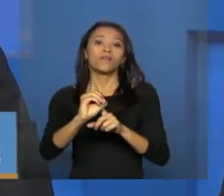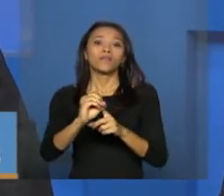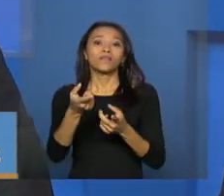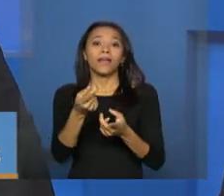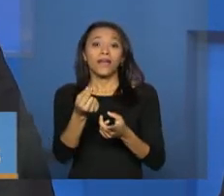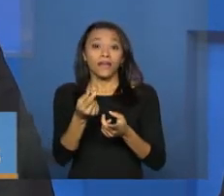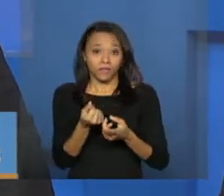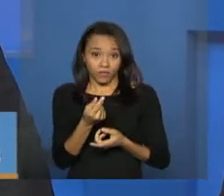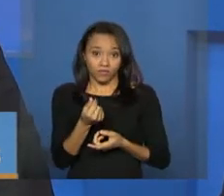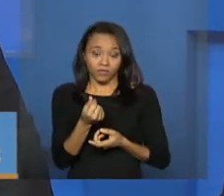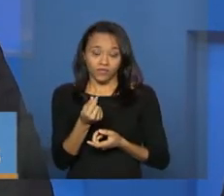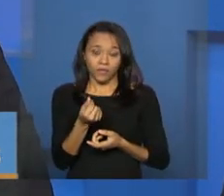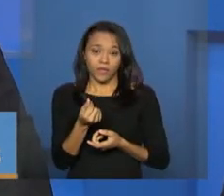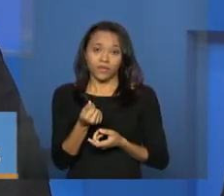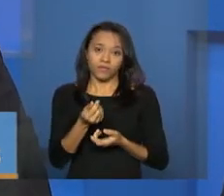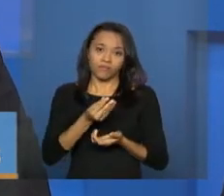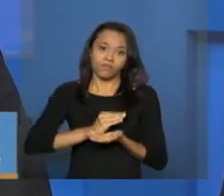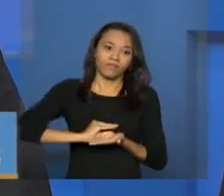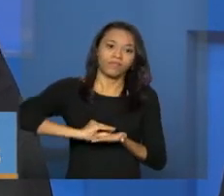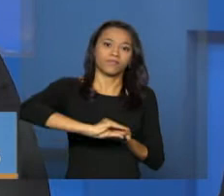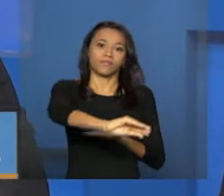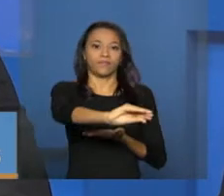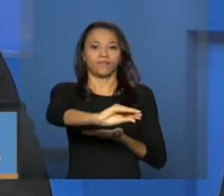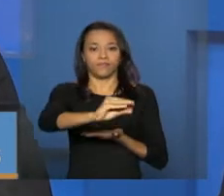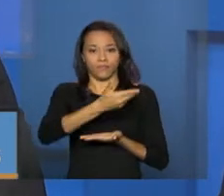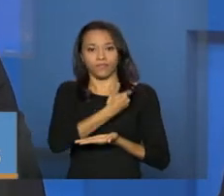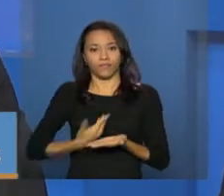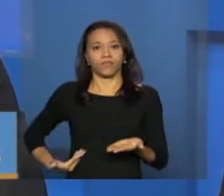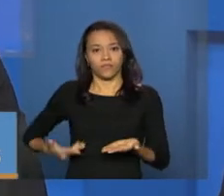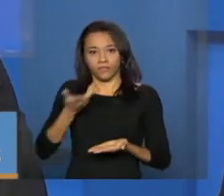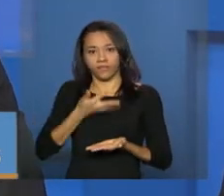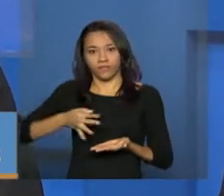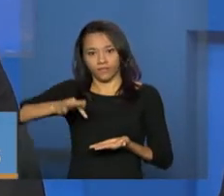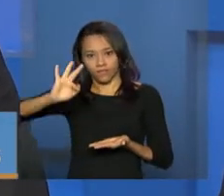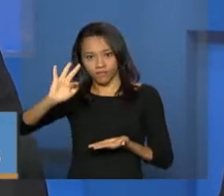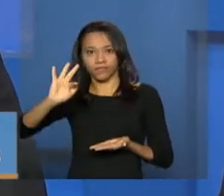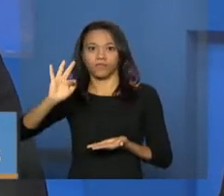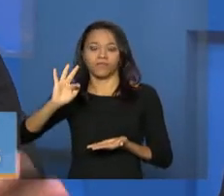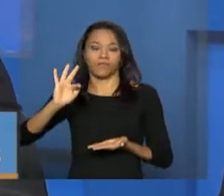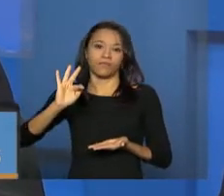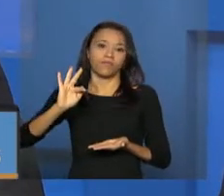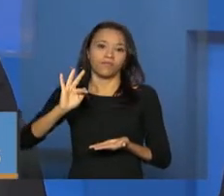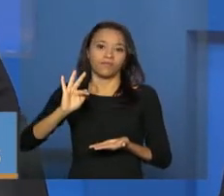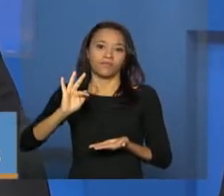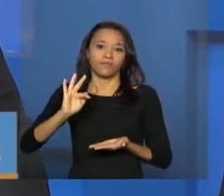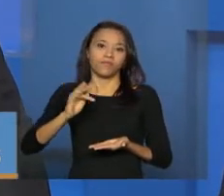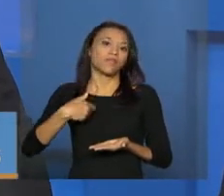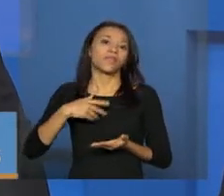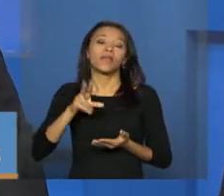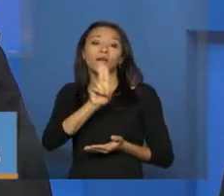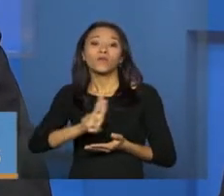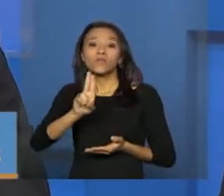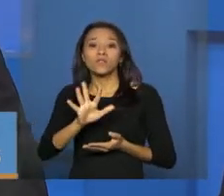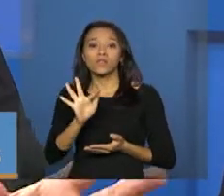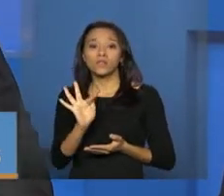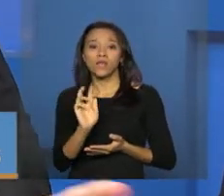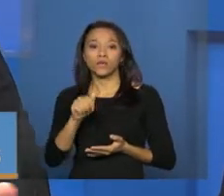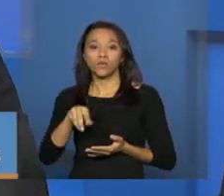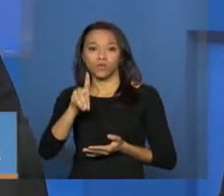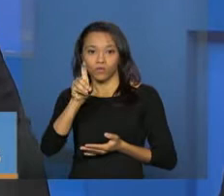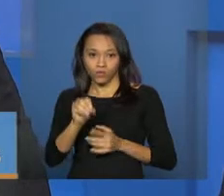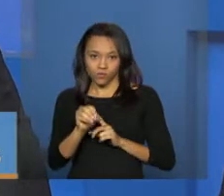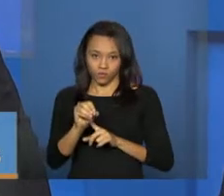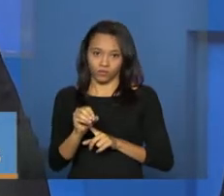transferências legais, seja, transferências realizadas por meio de transferências entre fundos, na